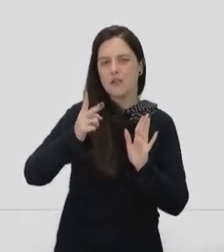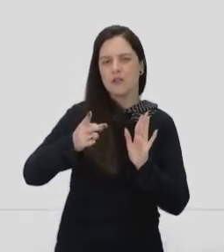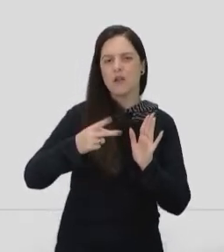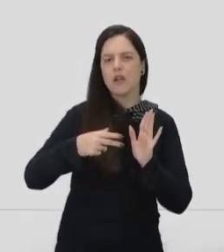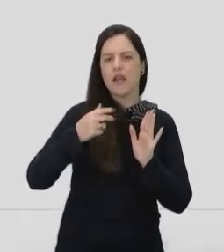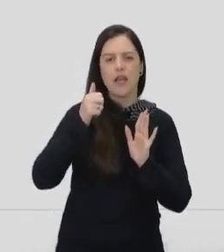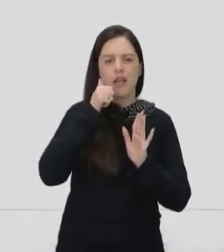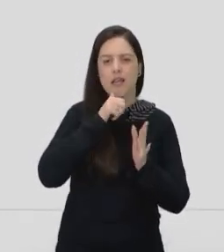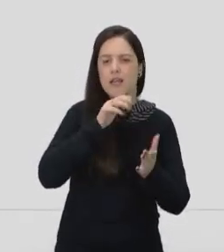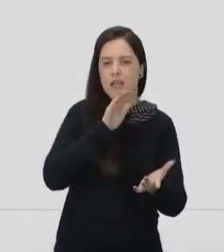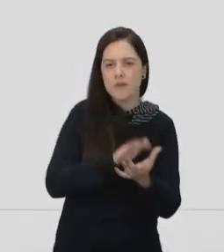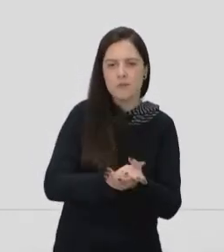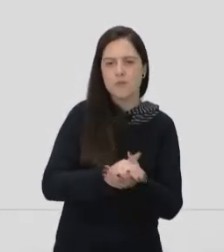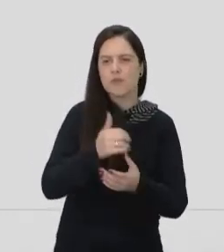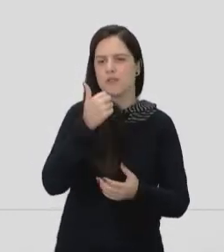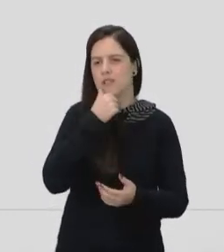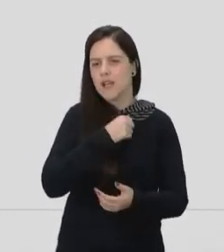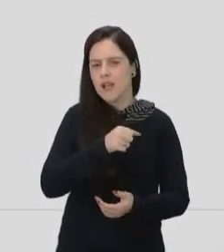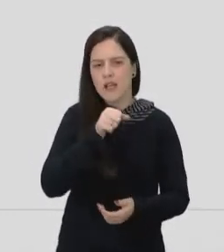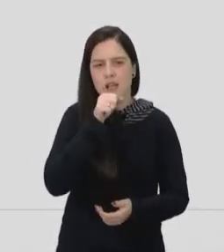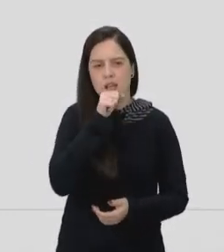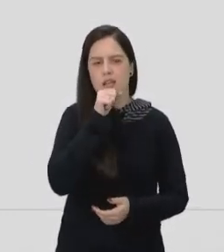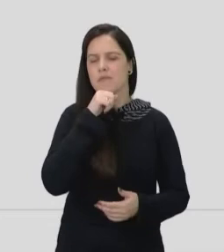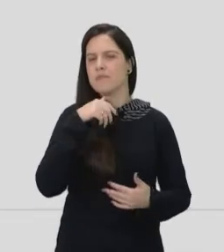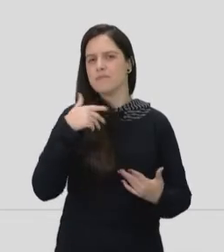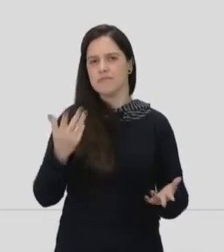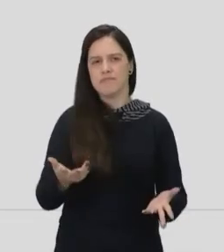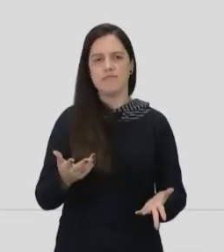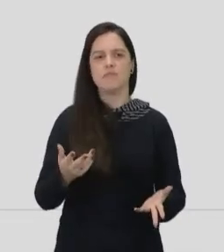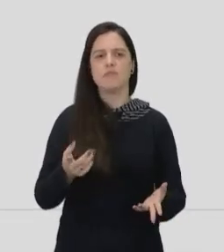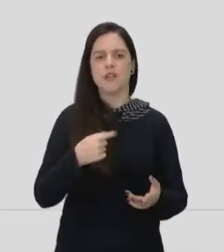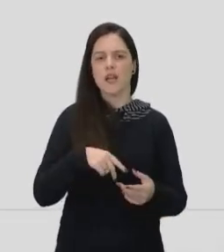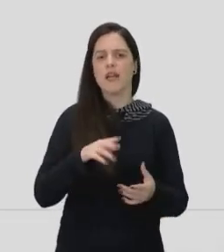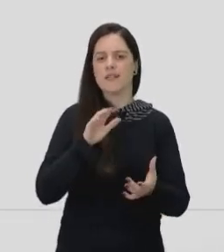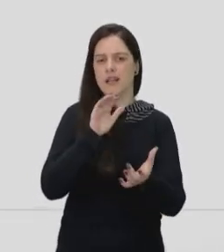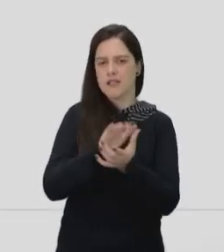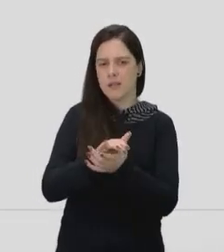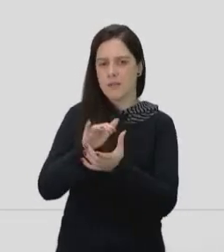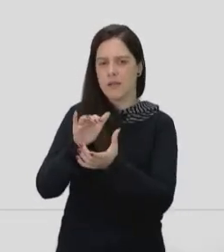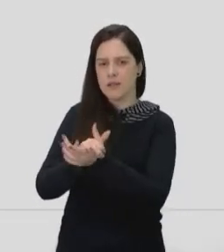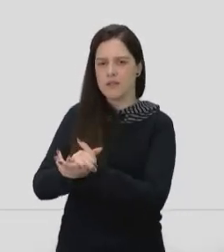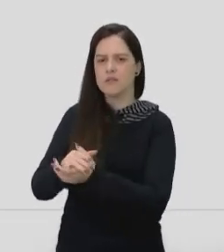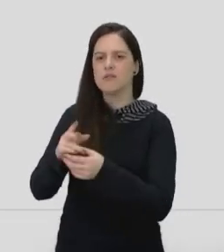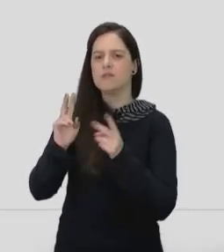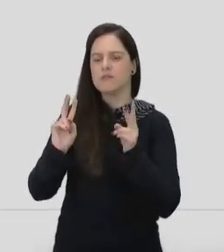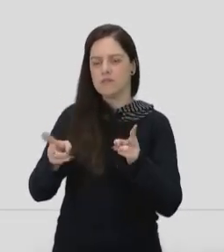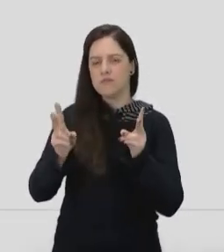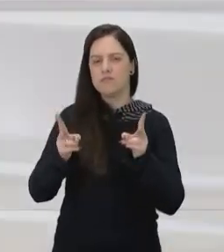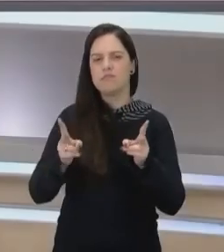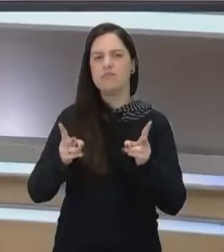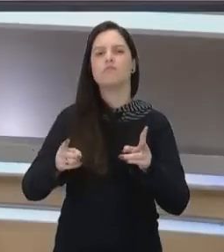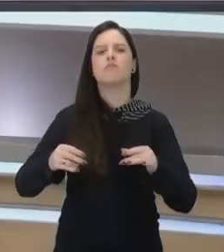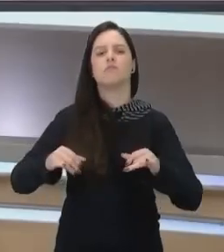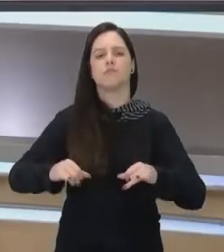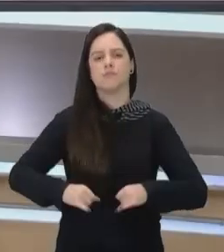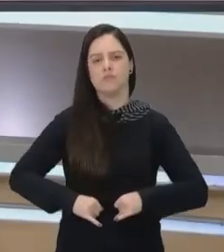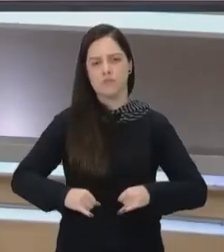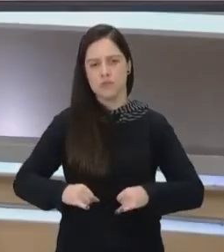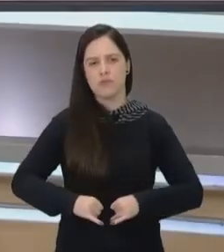esposa, é a mãe, e tem que servir a esse casamento, mesmo que esse casamento seja